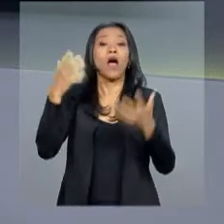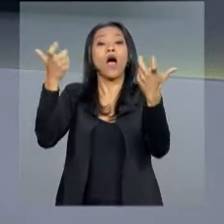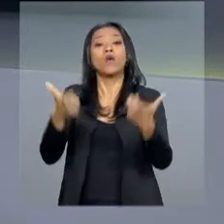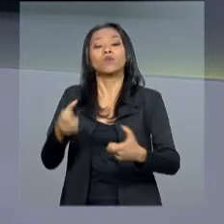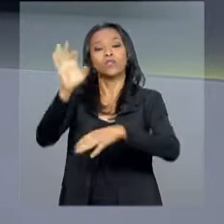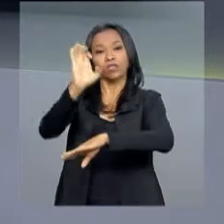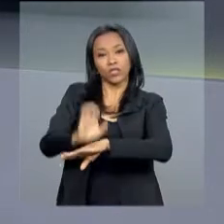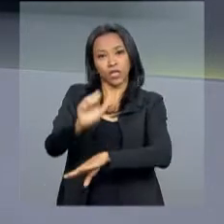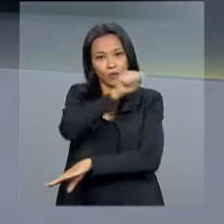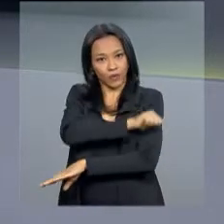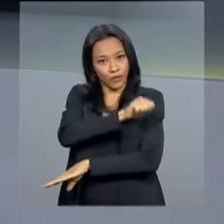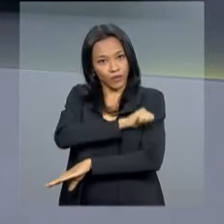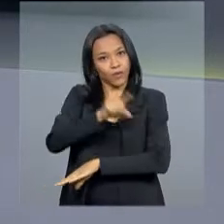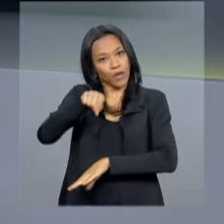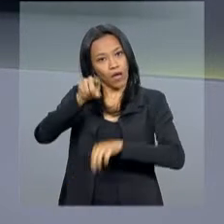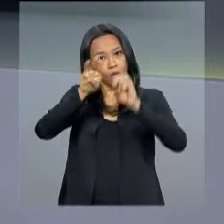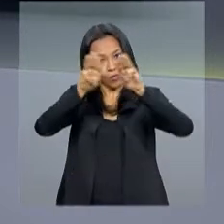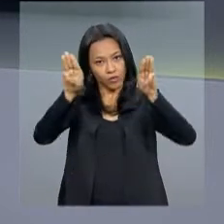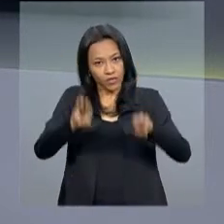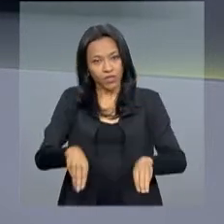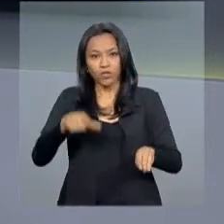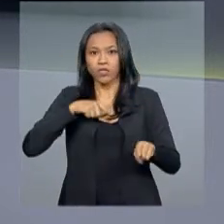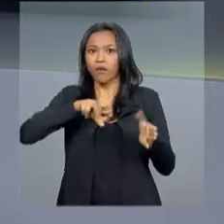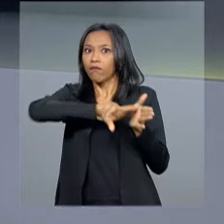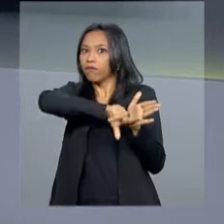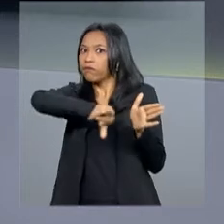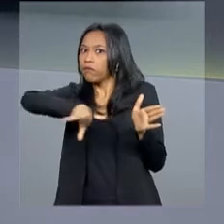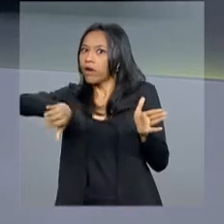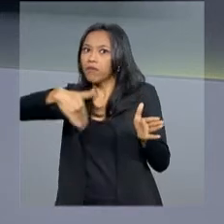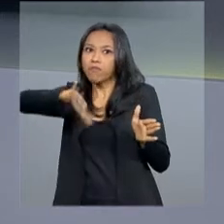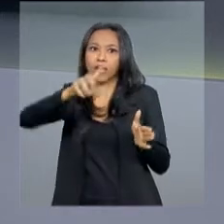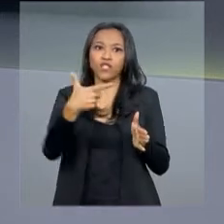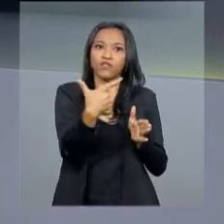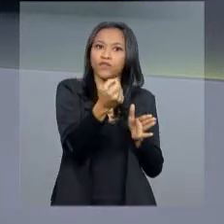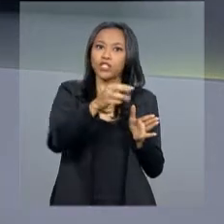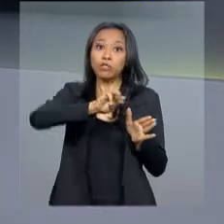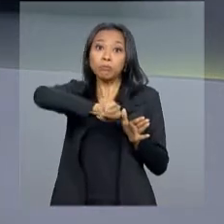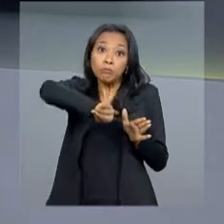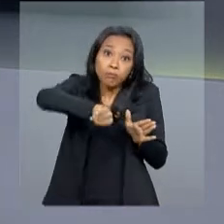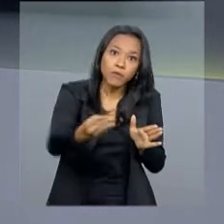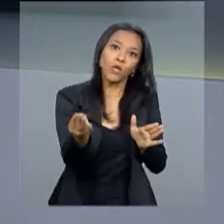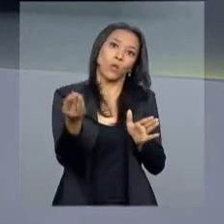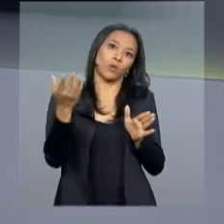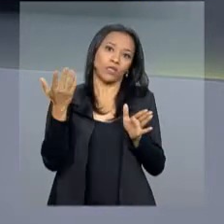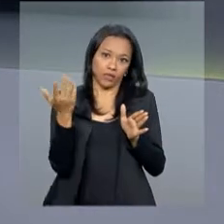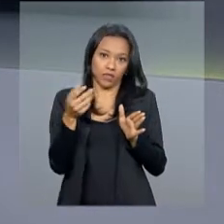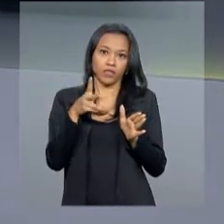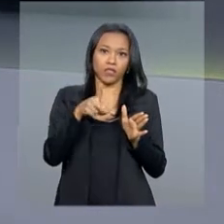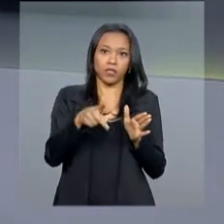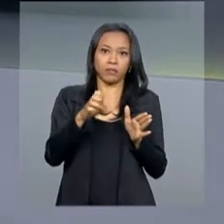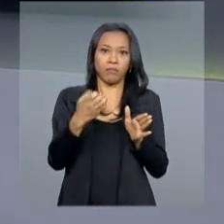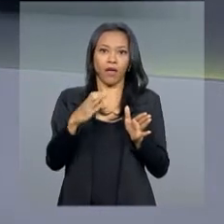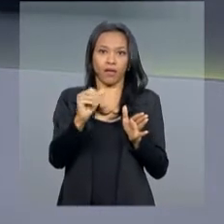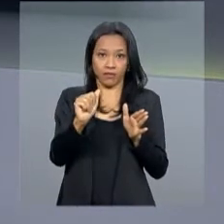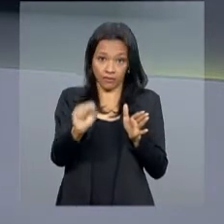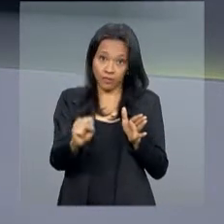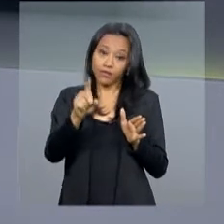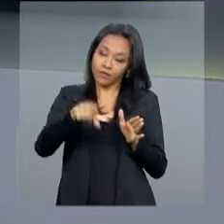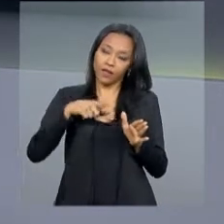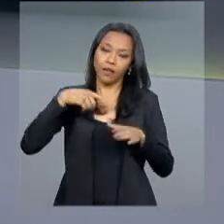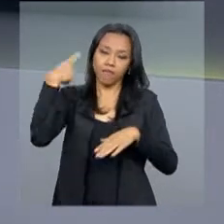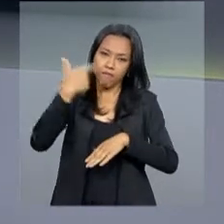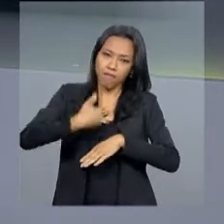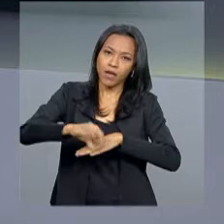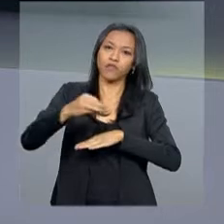Janeiro, o Museu Nacional abrigava um acervo de mais de 20 milhões de peças. Quem tem mais informações pra gente é a repórter Cleide